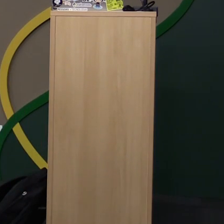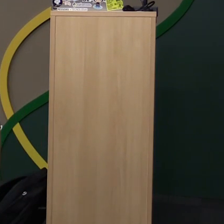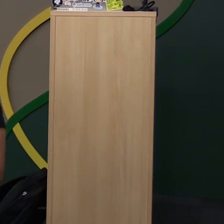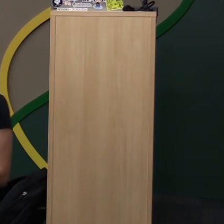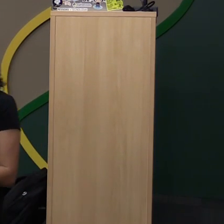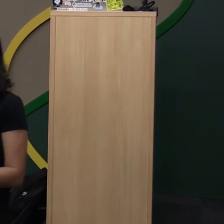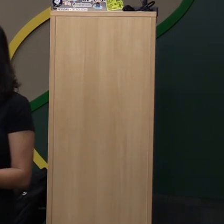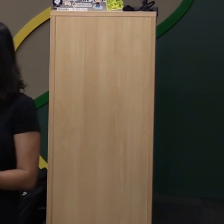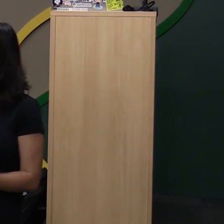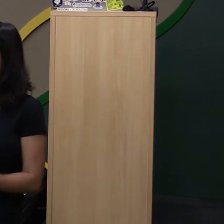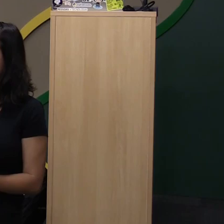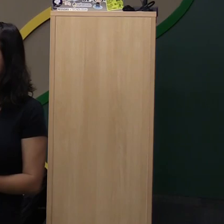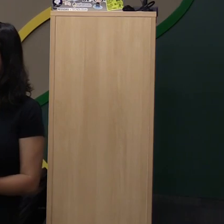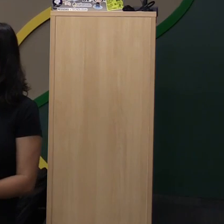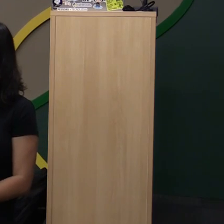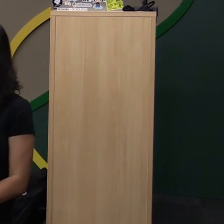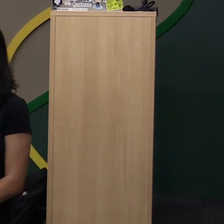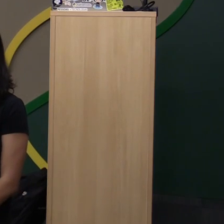Ok.